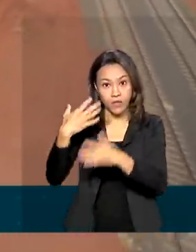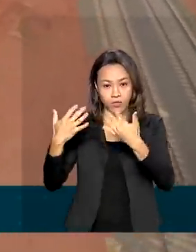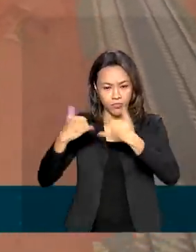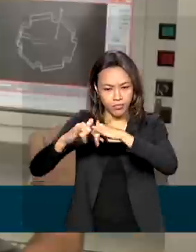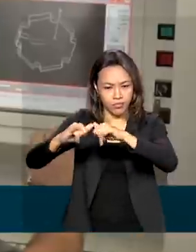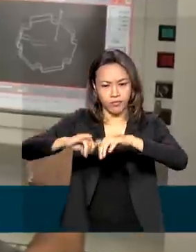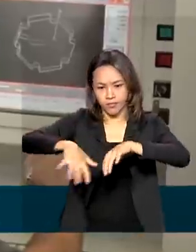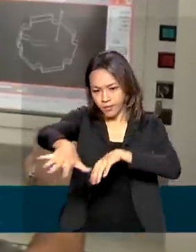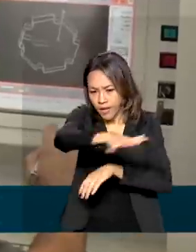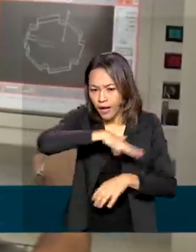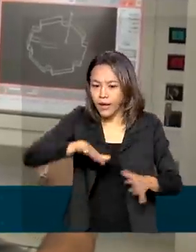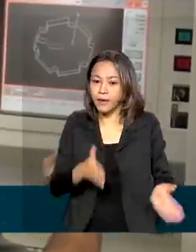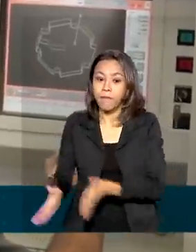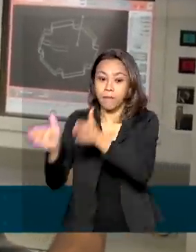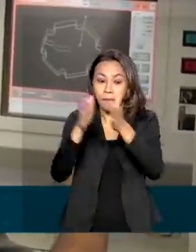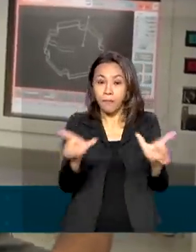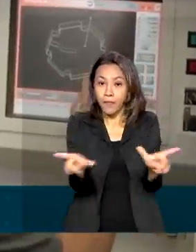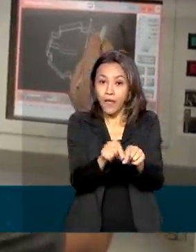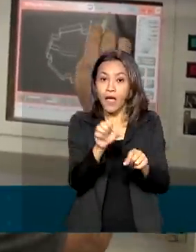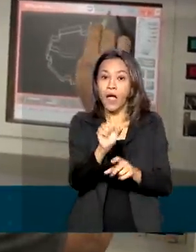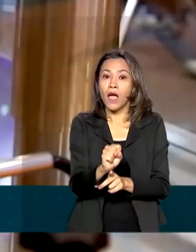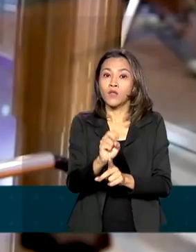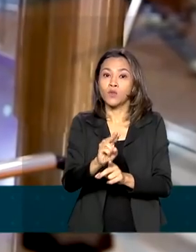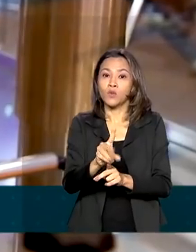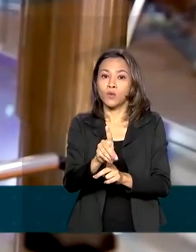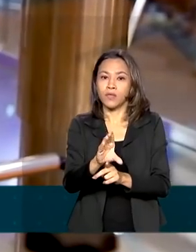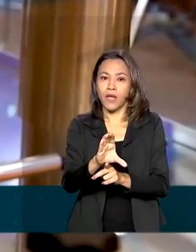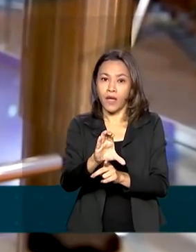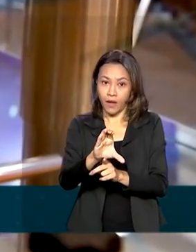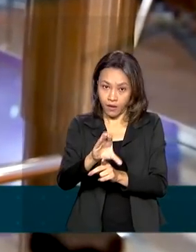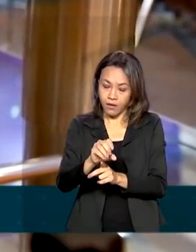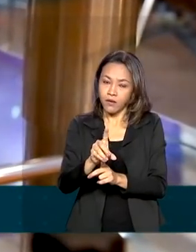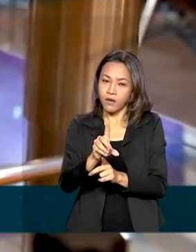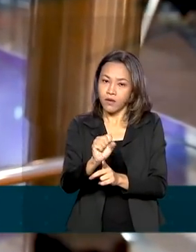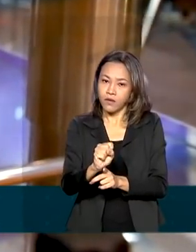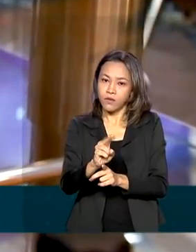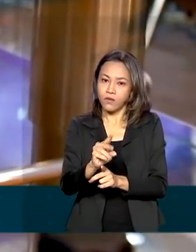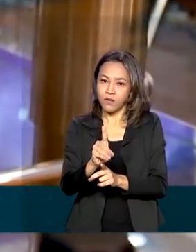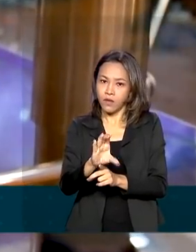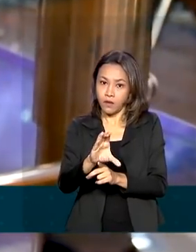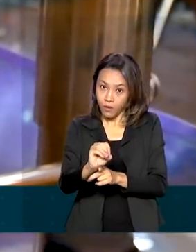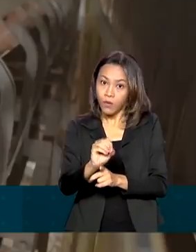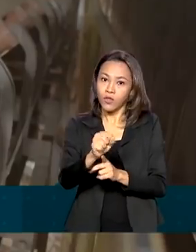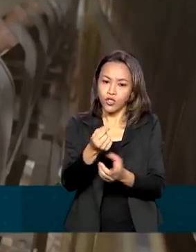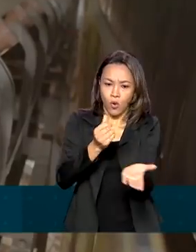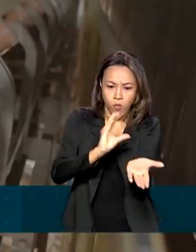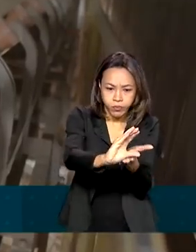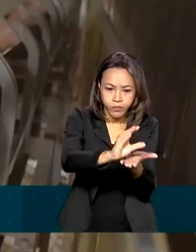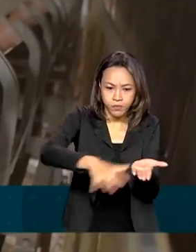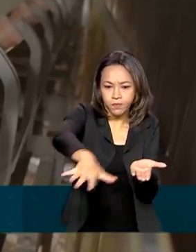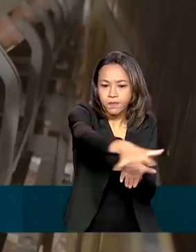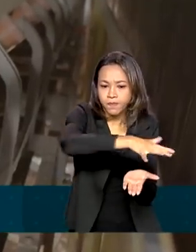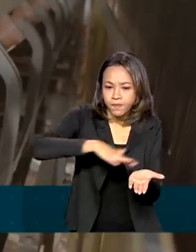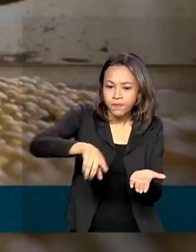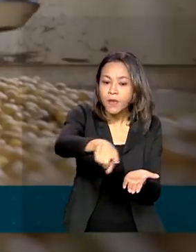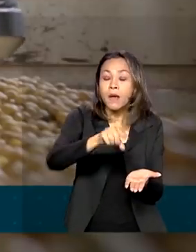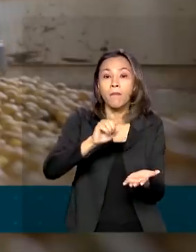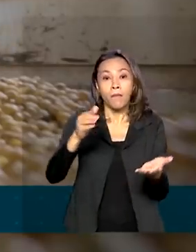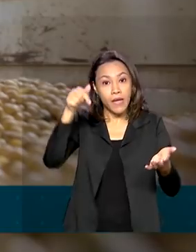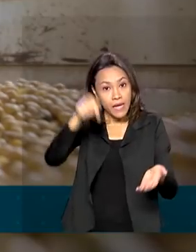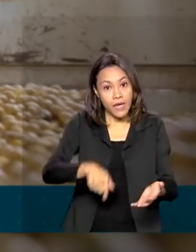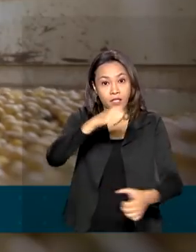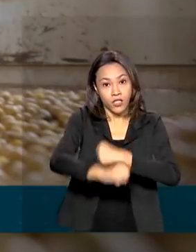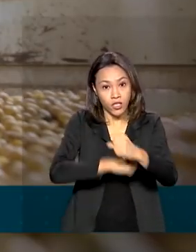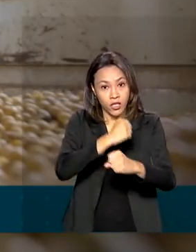empresas na região, a Sudeco liberou toda a verba existente no Fundo de Desenvolvimento. O valor destinado para os financiamentos deste ano